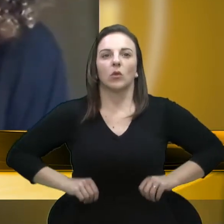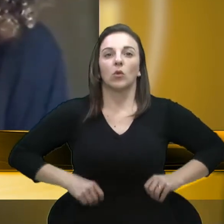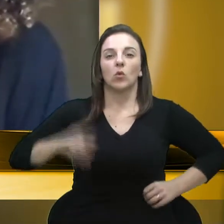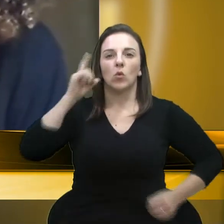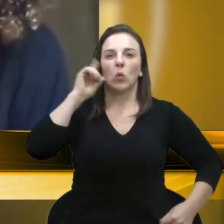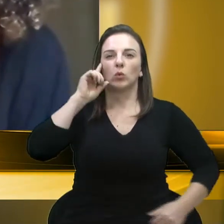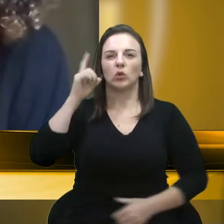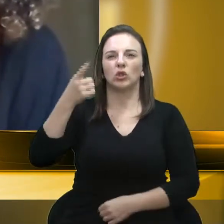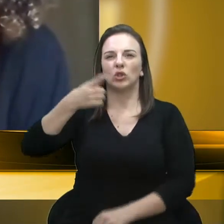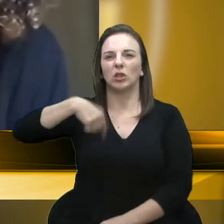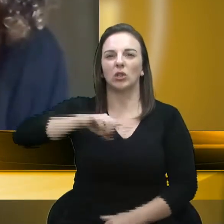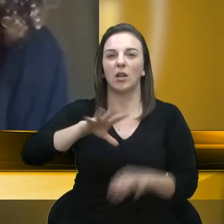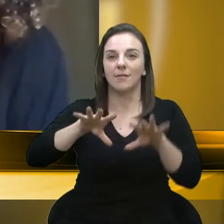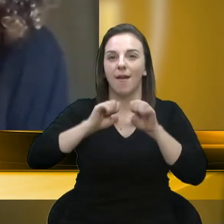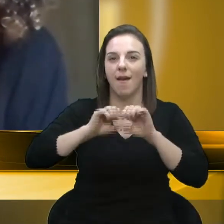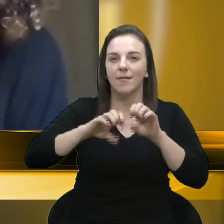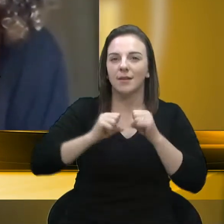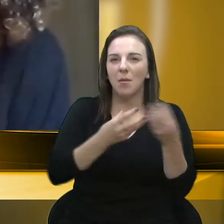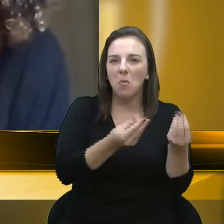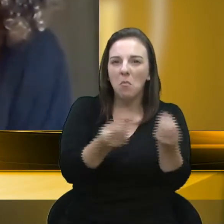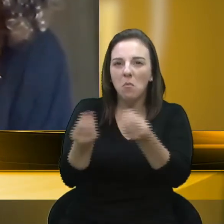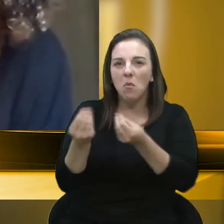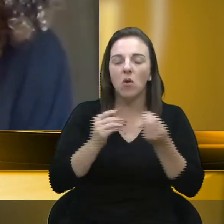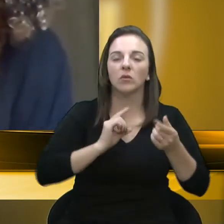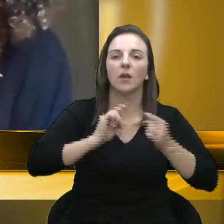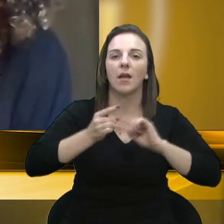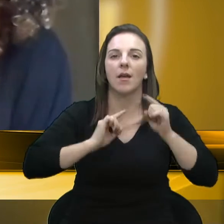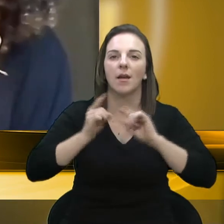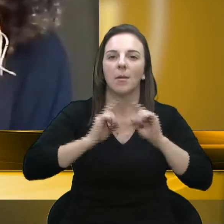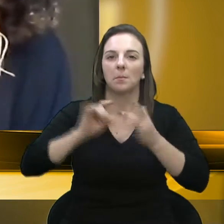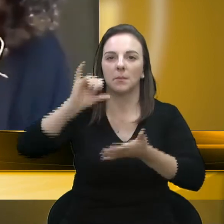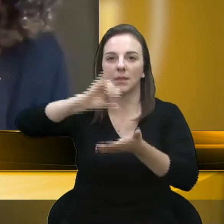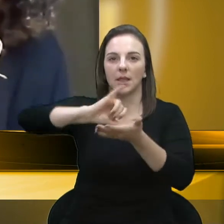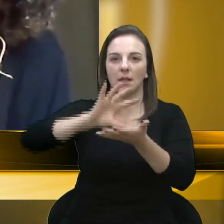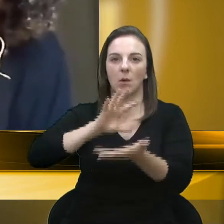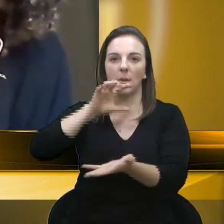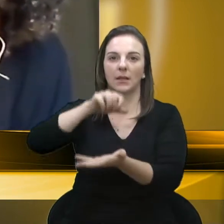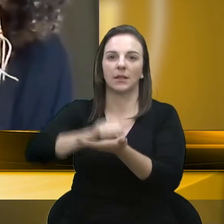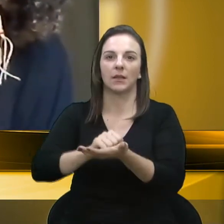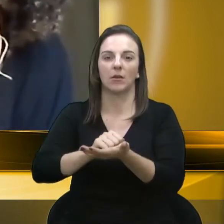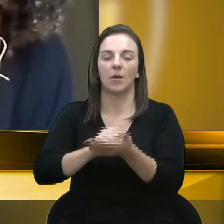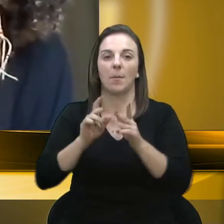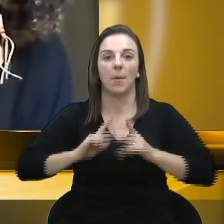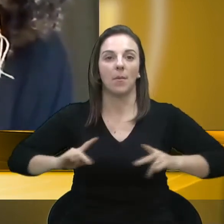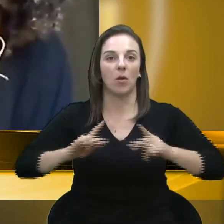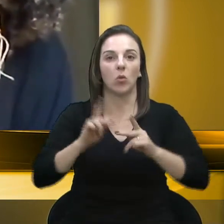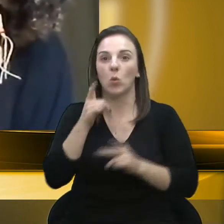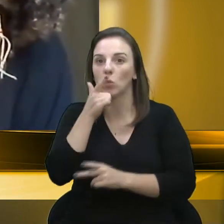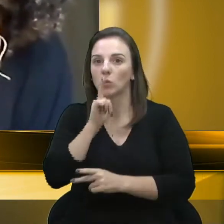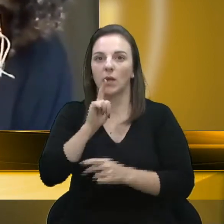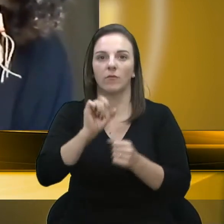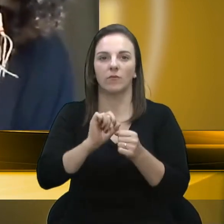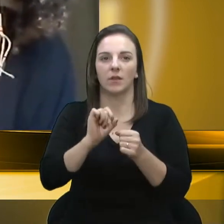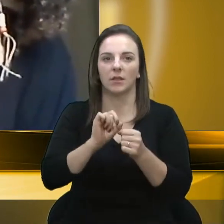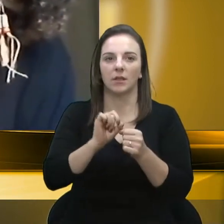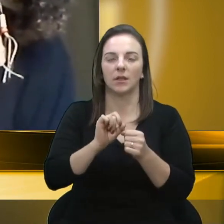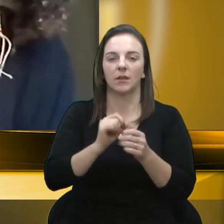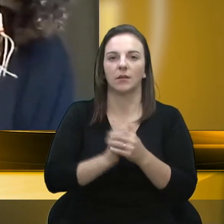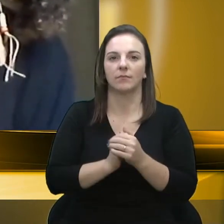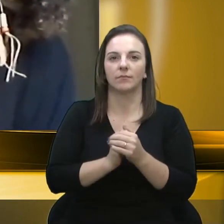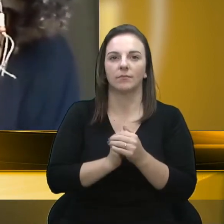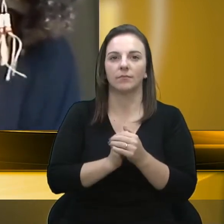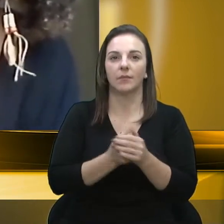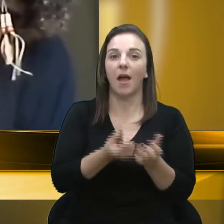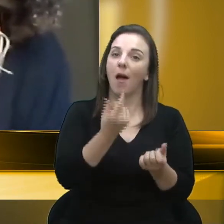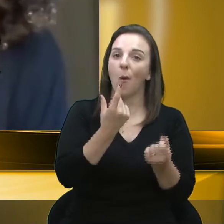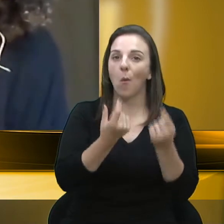população não está conseguindo acessar. Todos os dias temos reclamações aqui. Algumas famílias vieram procurar a